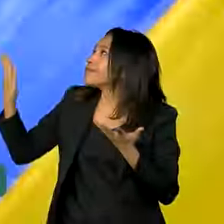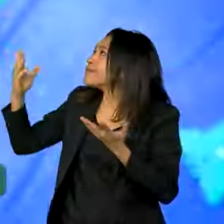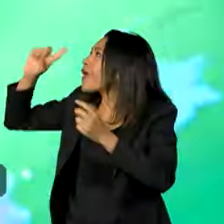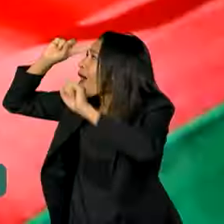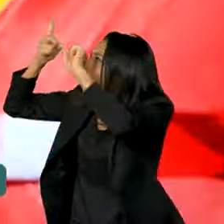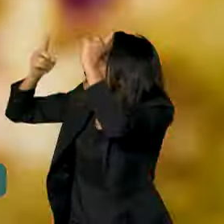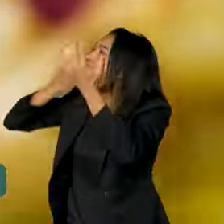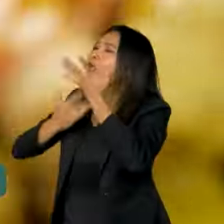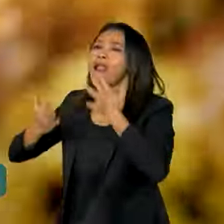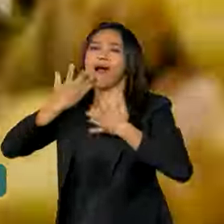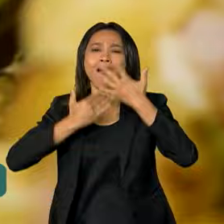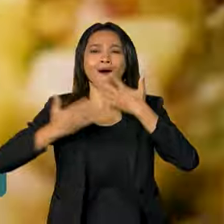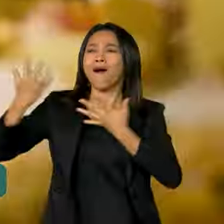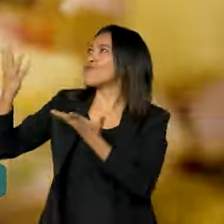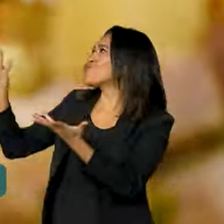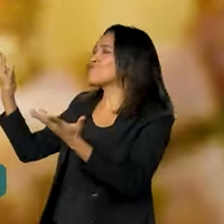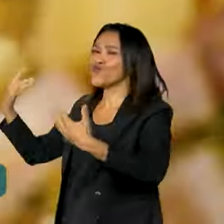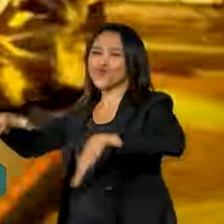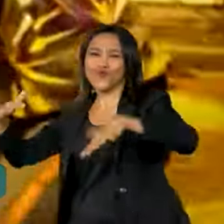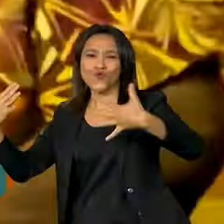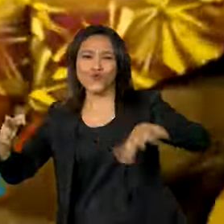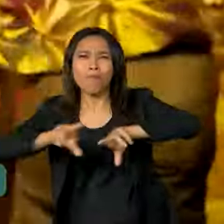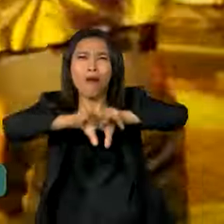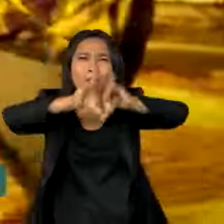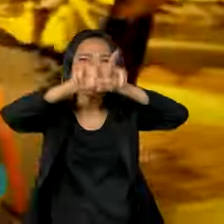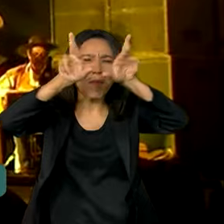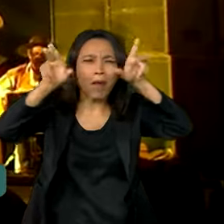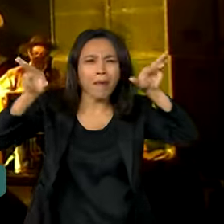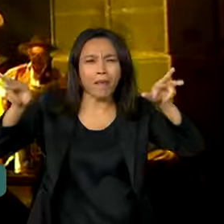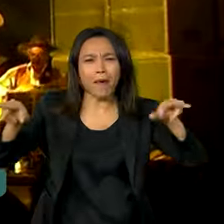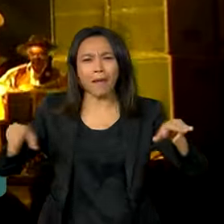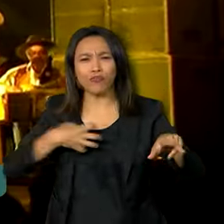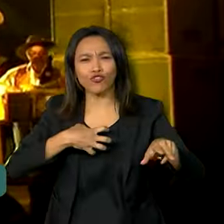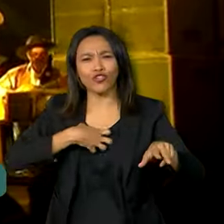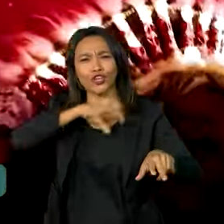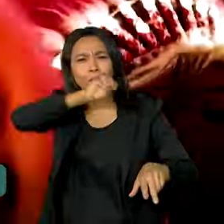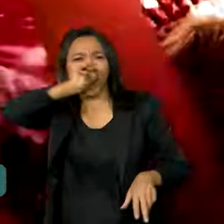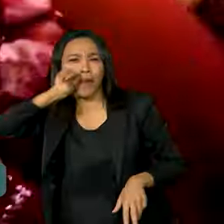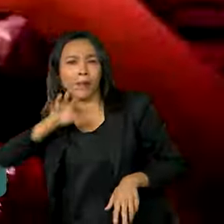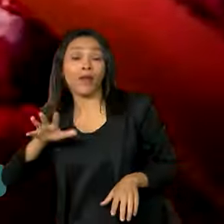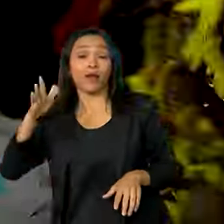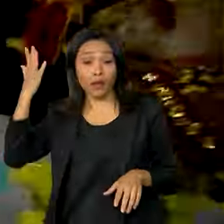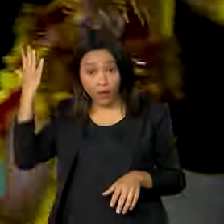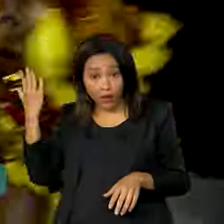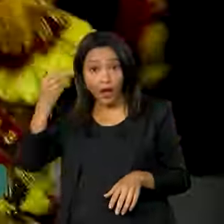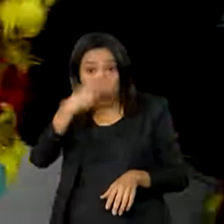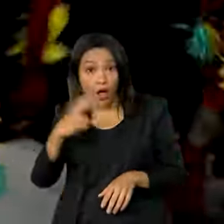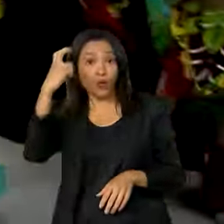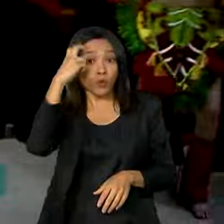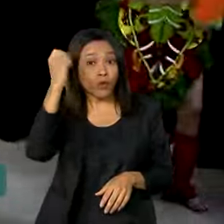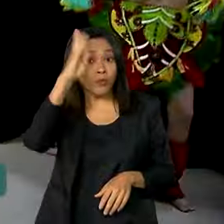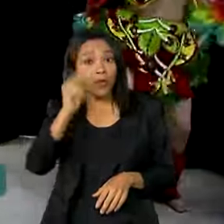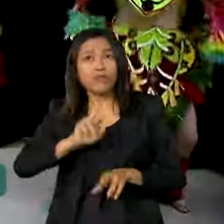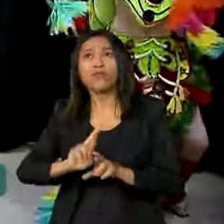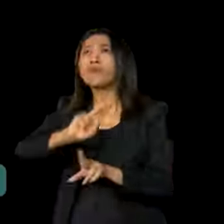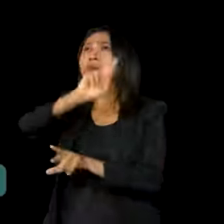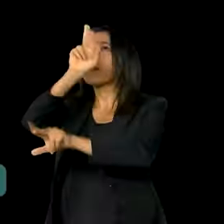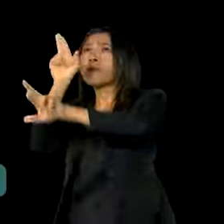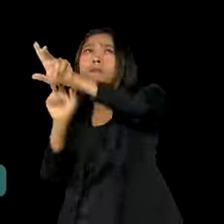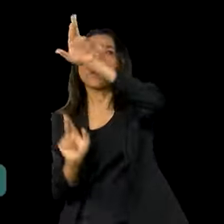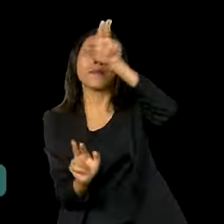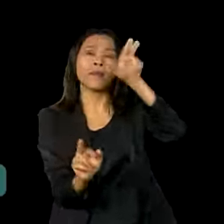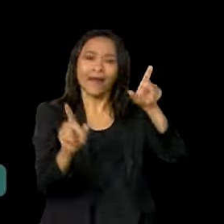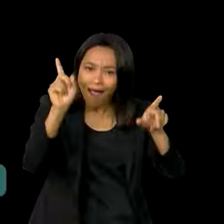Criativa, colorida, cheia de temperos e sotaques. A cultura brasileira é marcada pela diversidade, que também